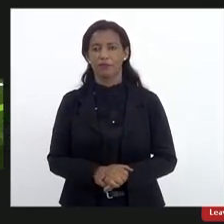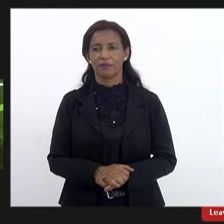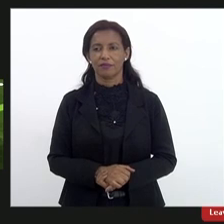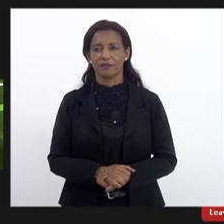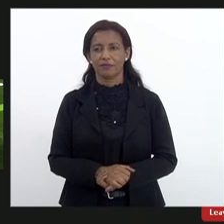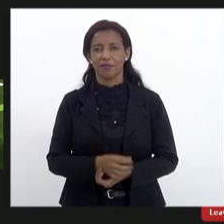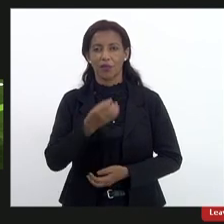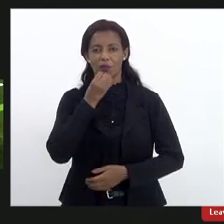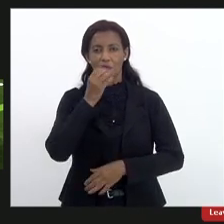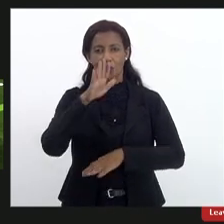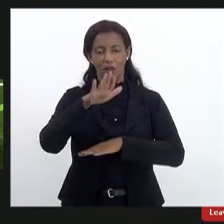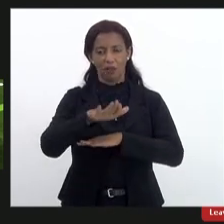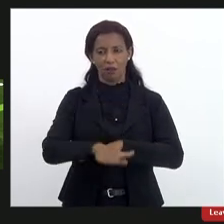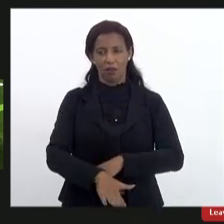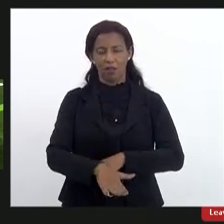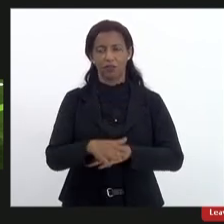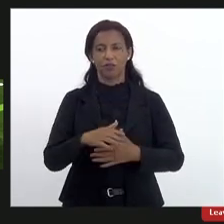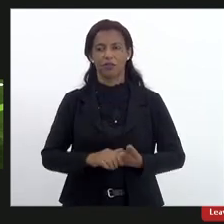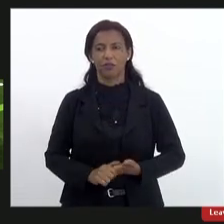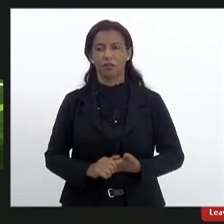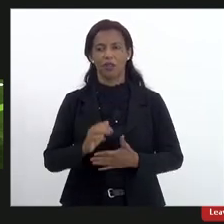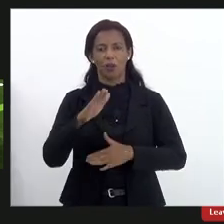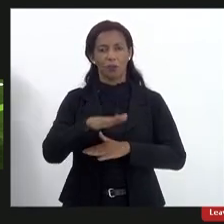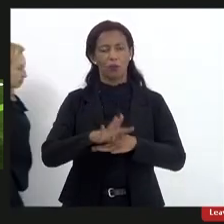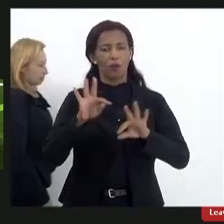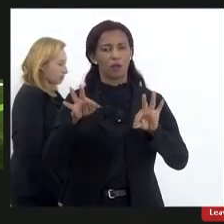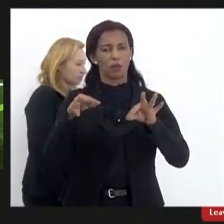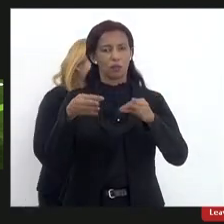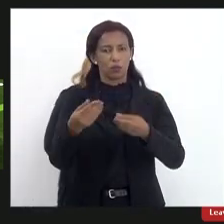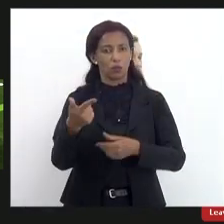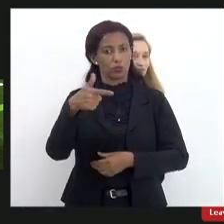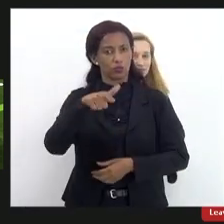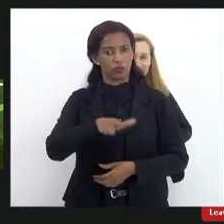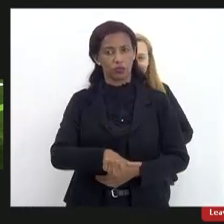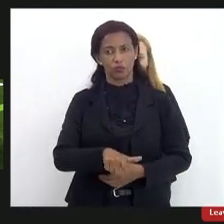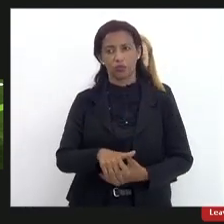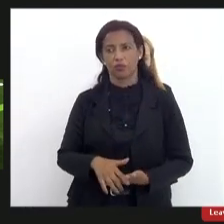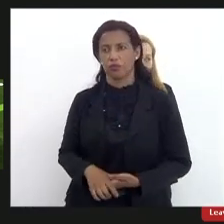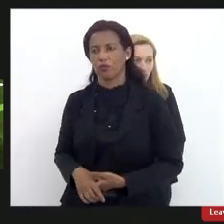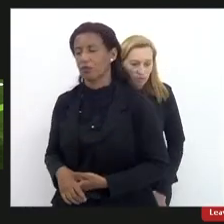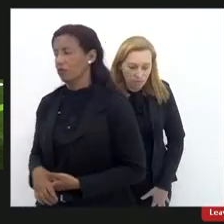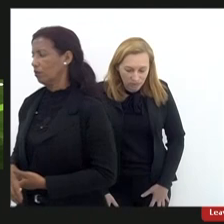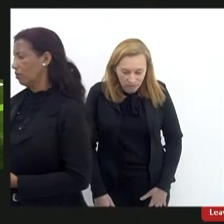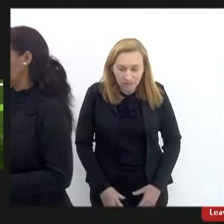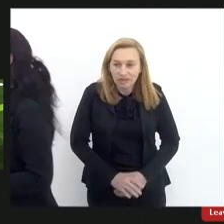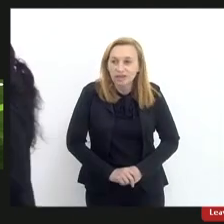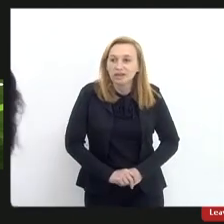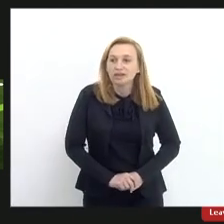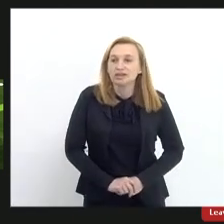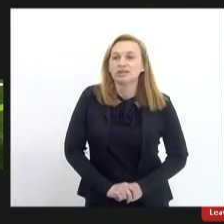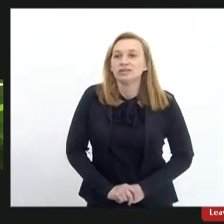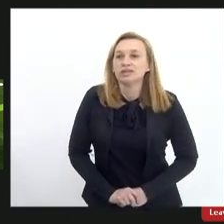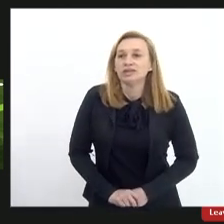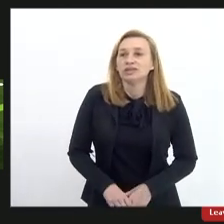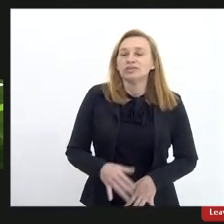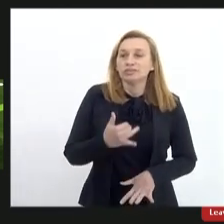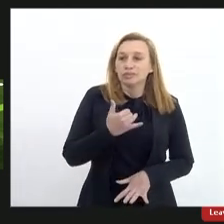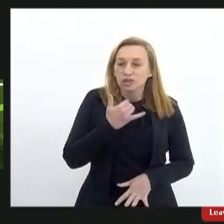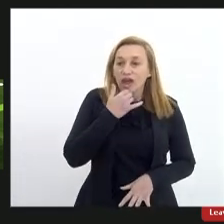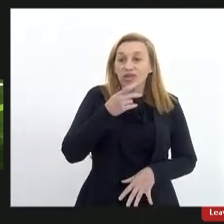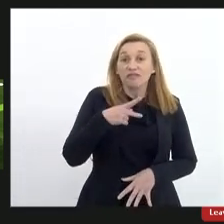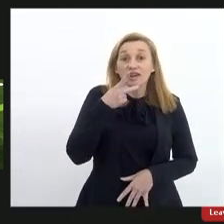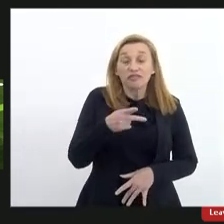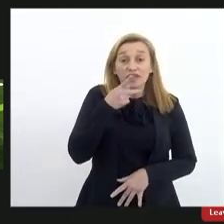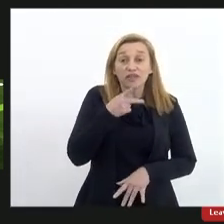boa tarde agora é boa tarde boa tarde a todos novamente agradecer a oportunidade né porque eu estava falando falando só no